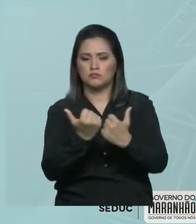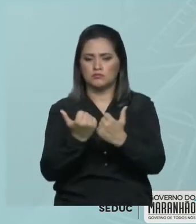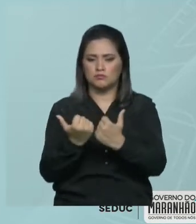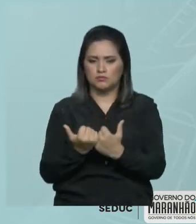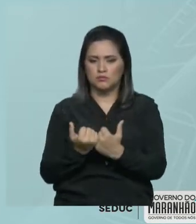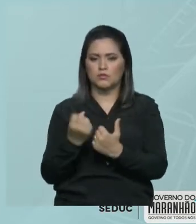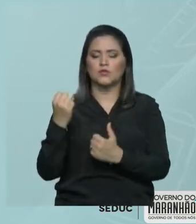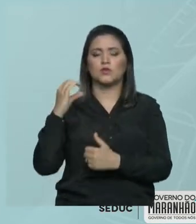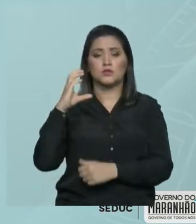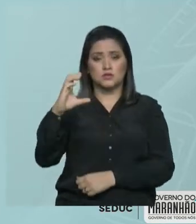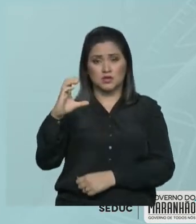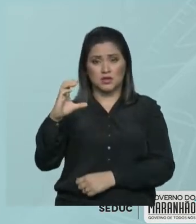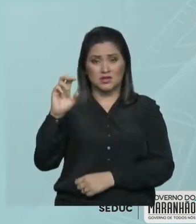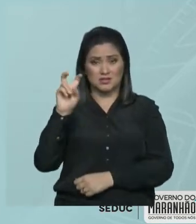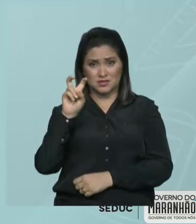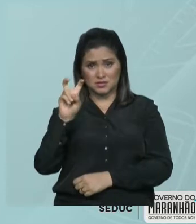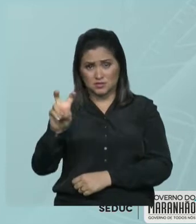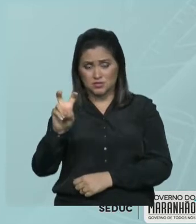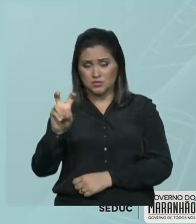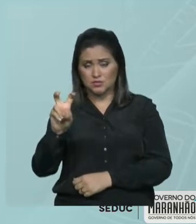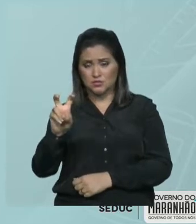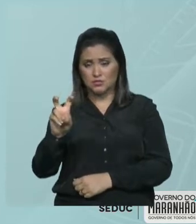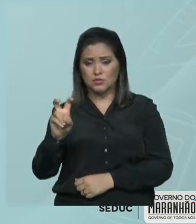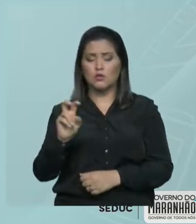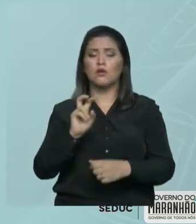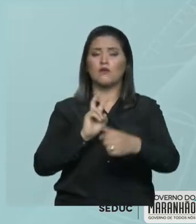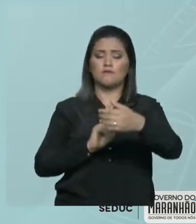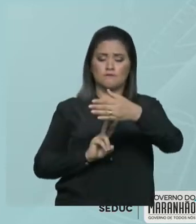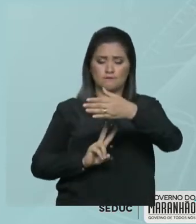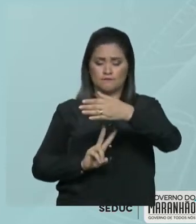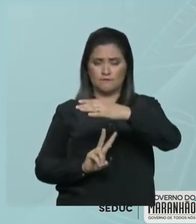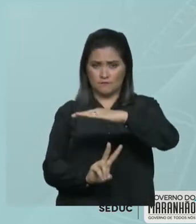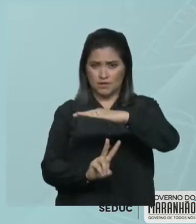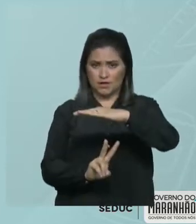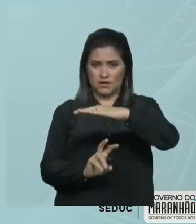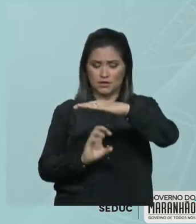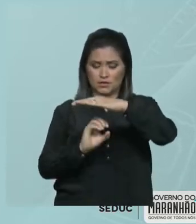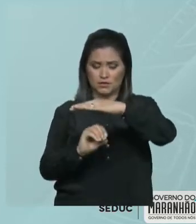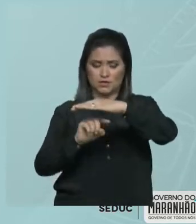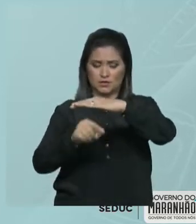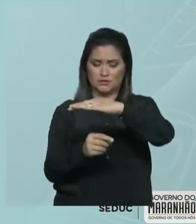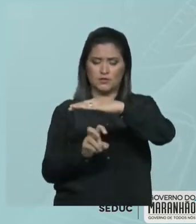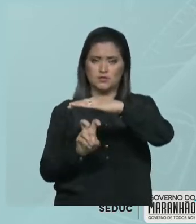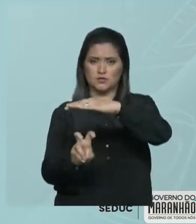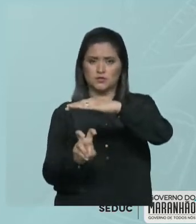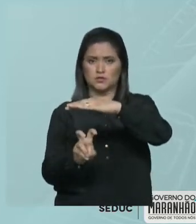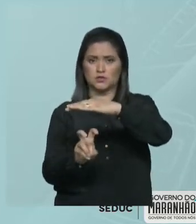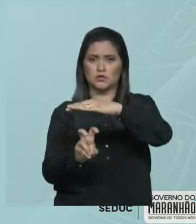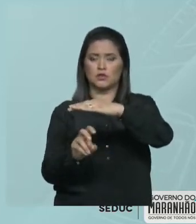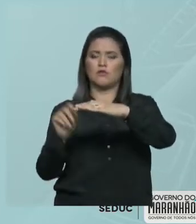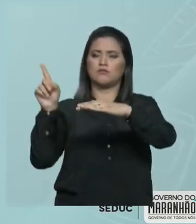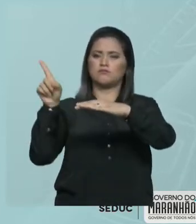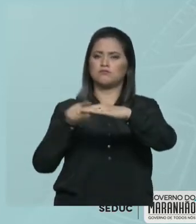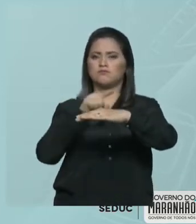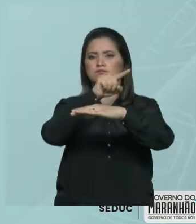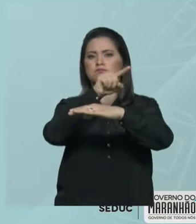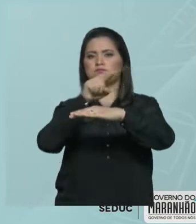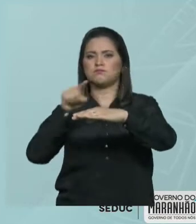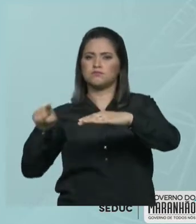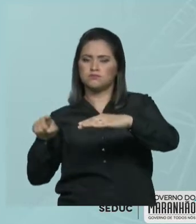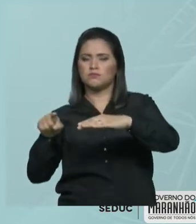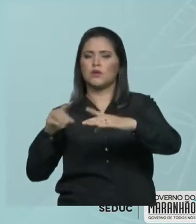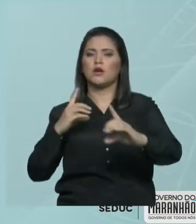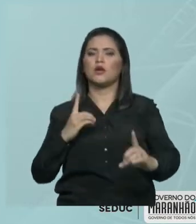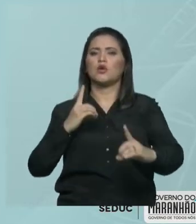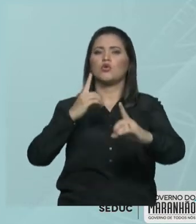concentração? 5 gramas por litro. Quanto é o volume? 0,5 litro. Fazendo meio pelos extremos,